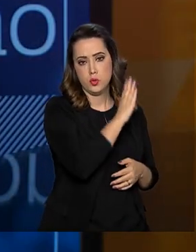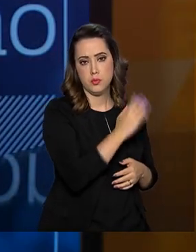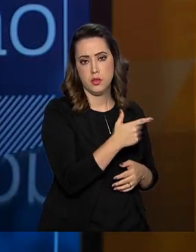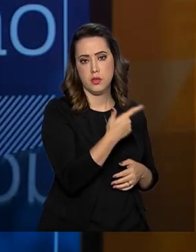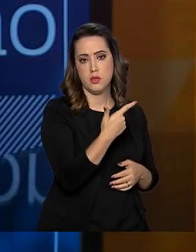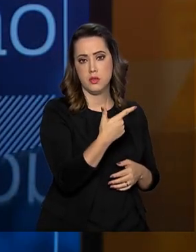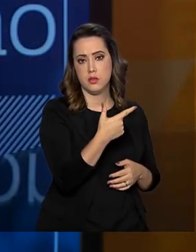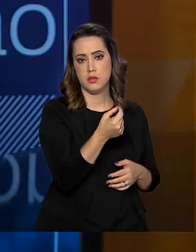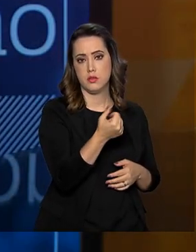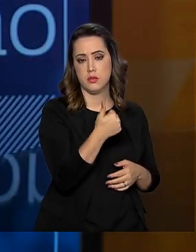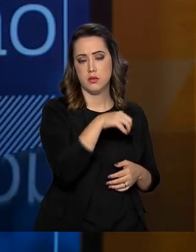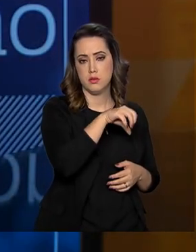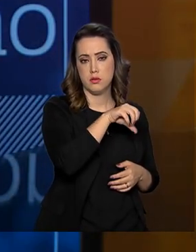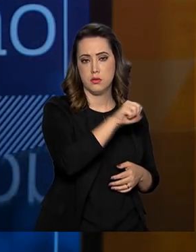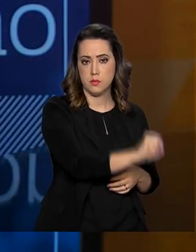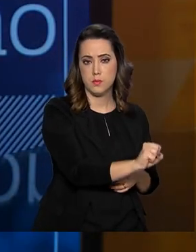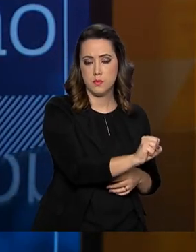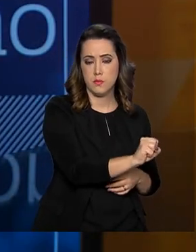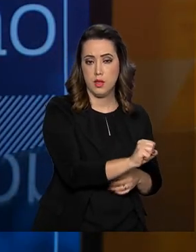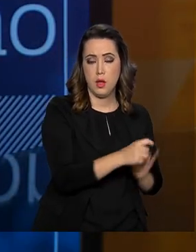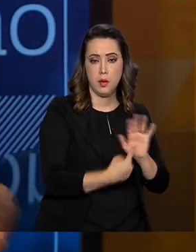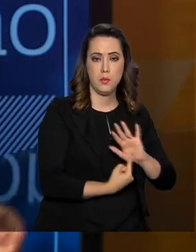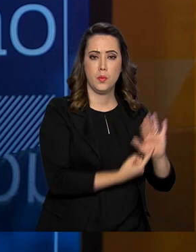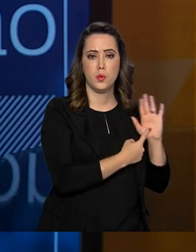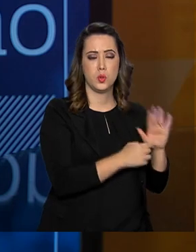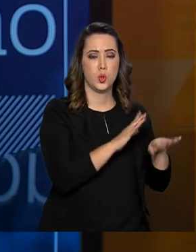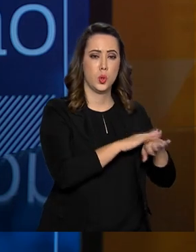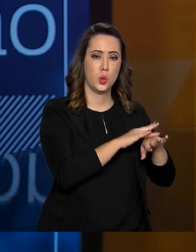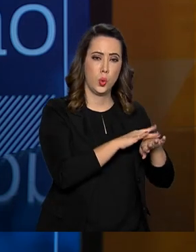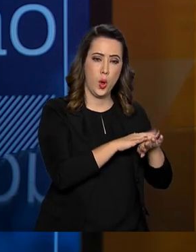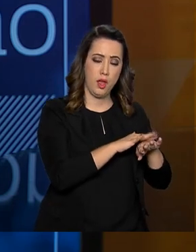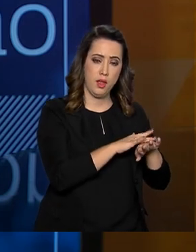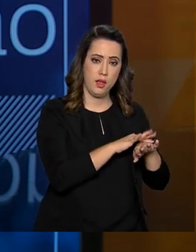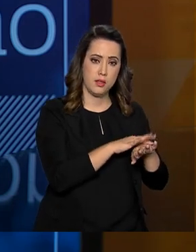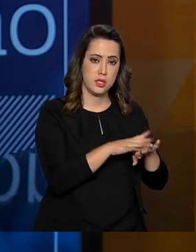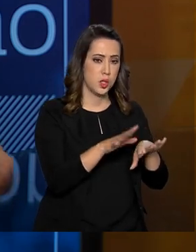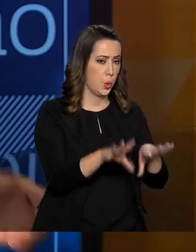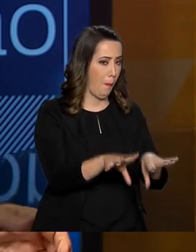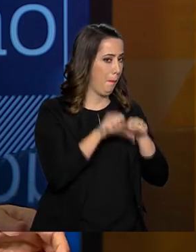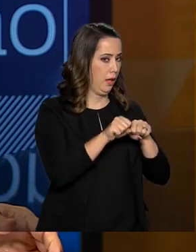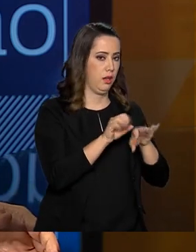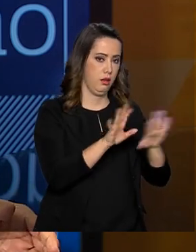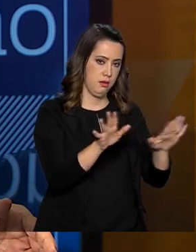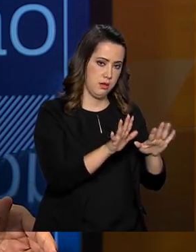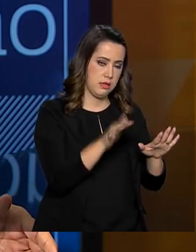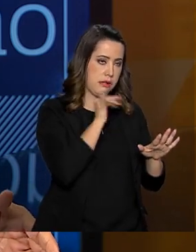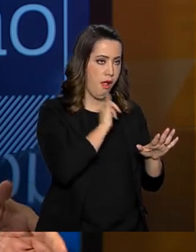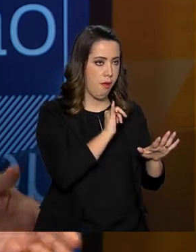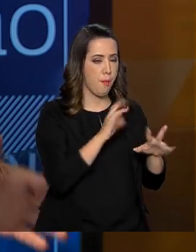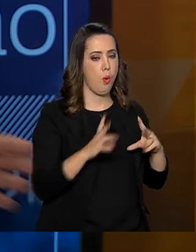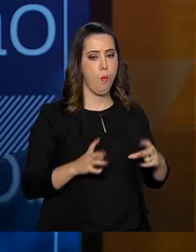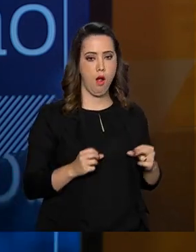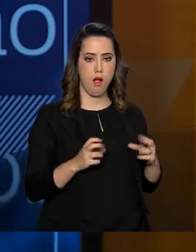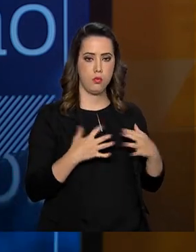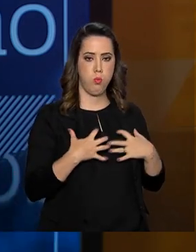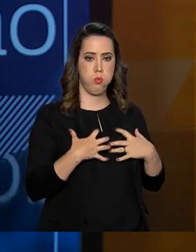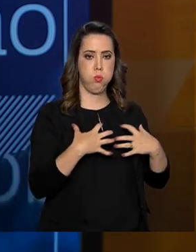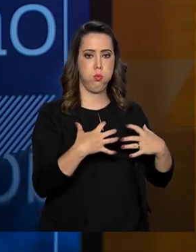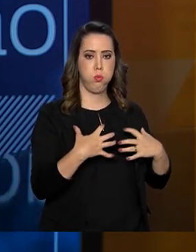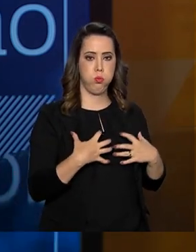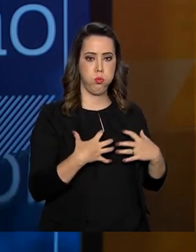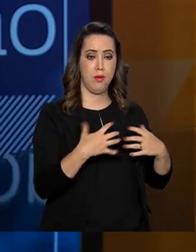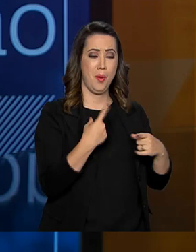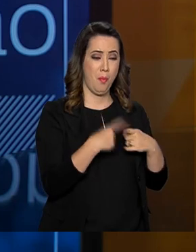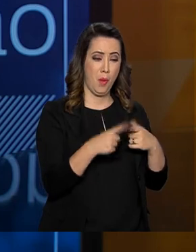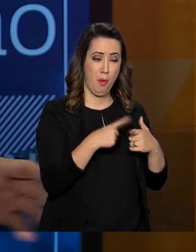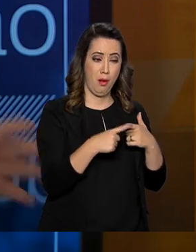2018, que mostrou que doenças crônicas não transmissíveis, como por exemplo, câncer de pulmão, ocasionadas